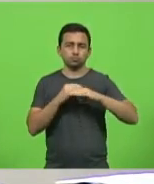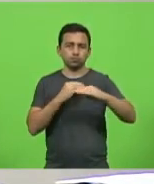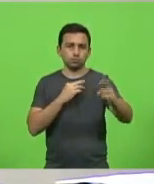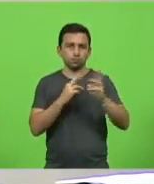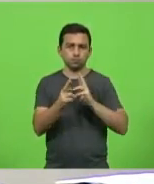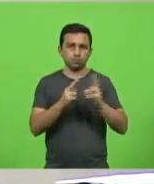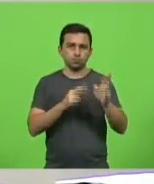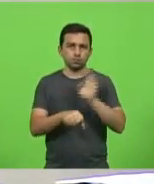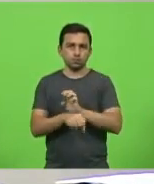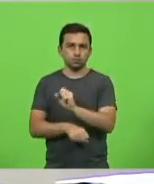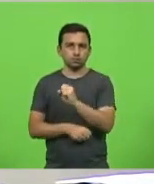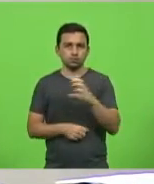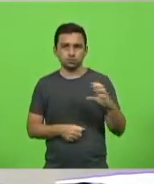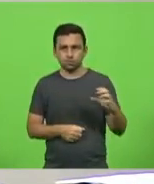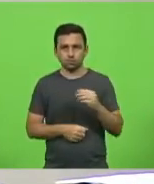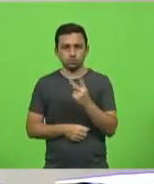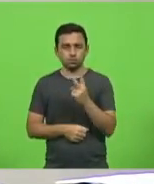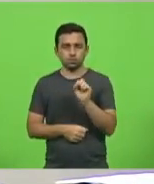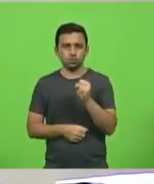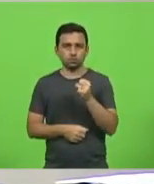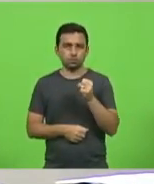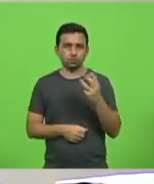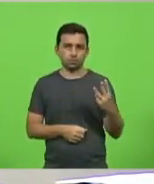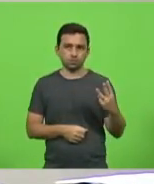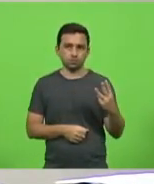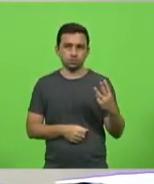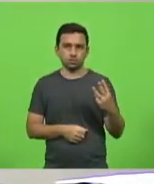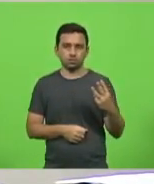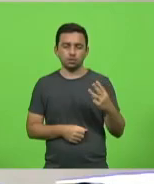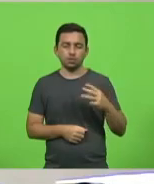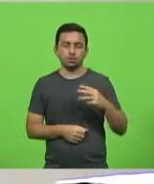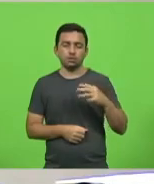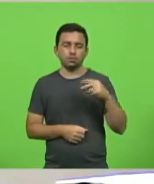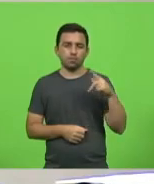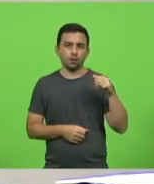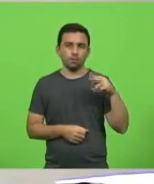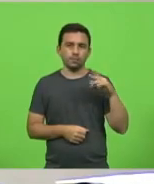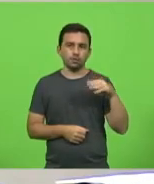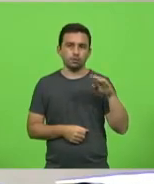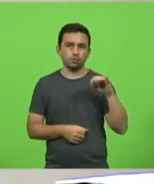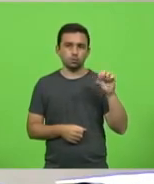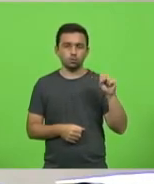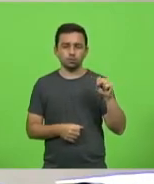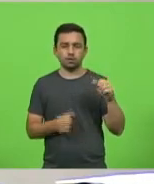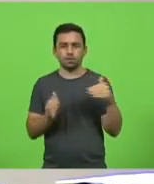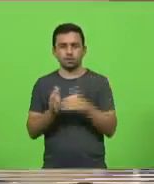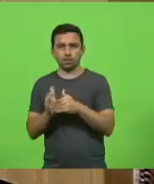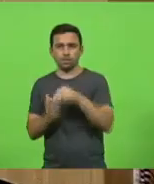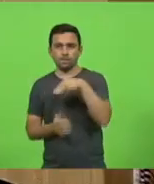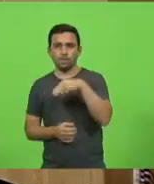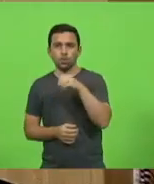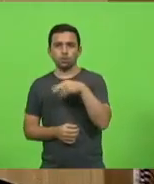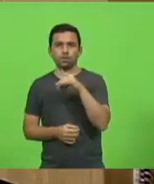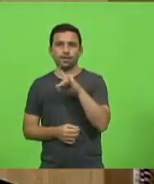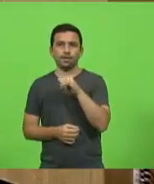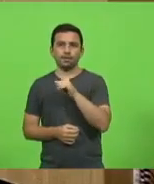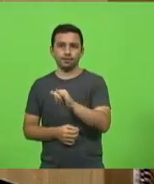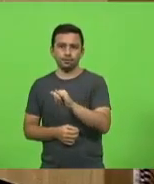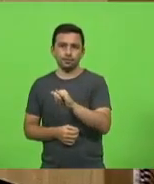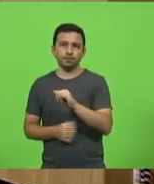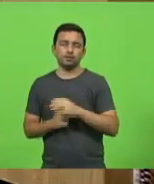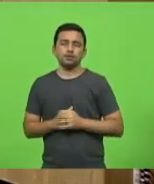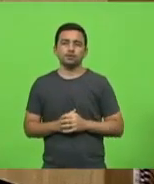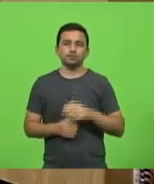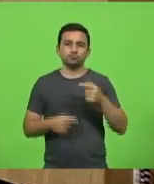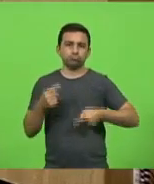SC283, trecho Palmitos Mondair. Em discussão, em votação,